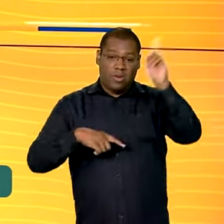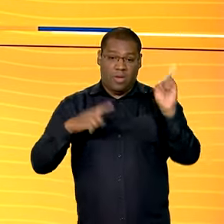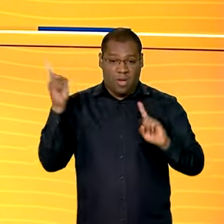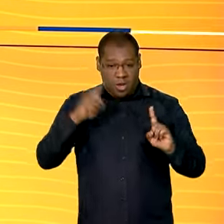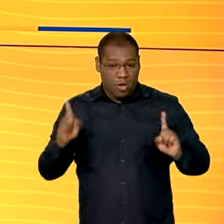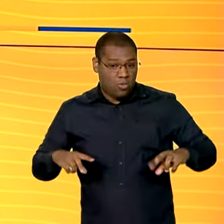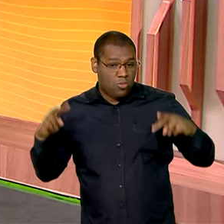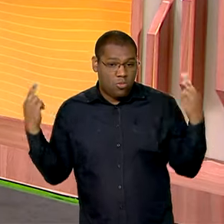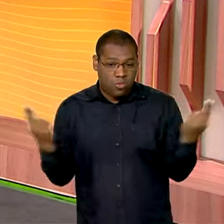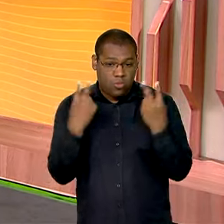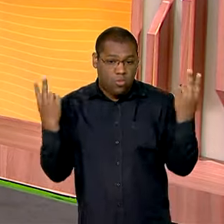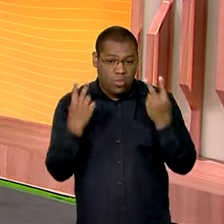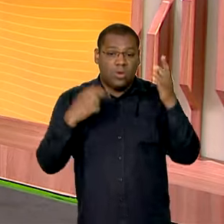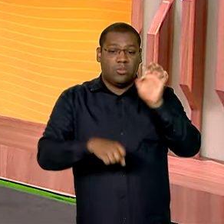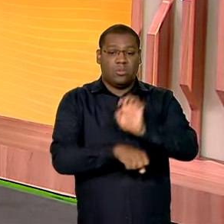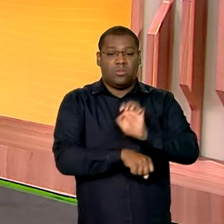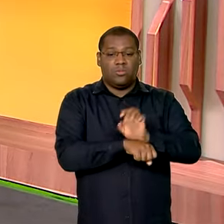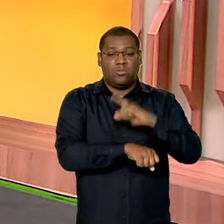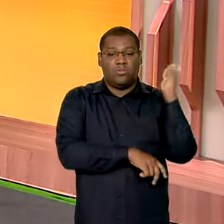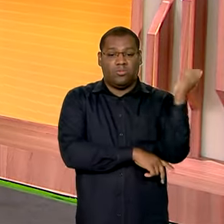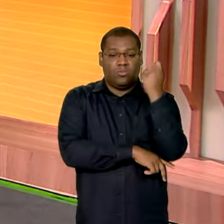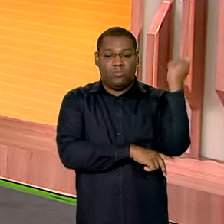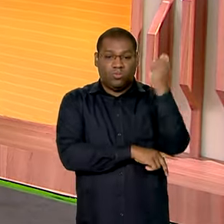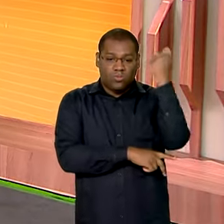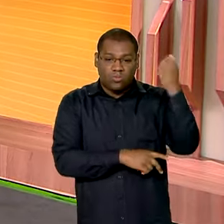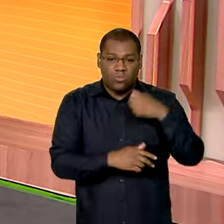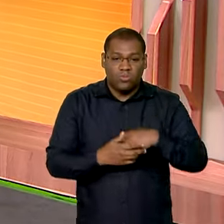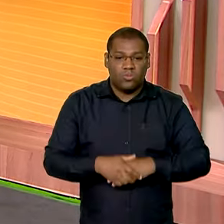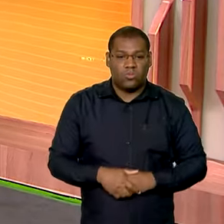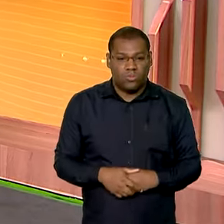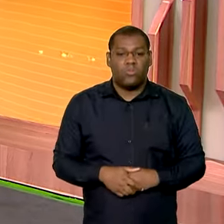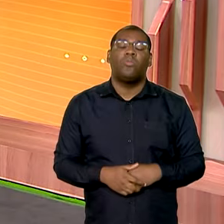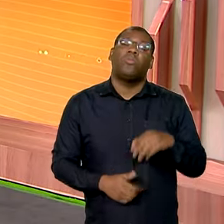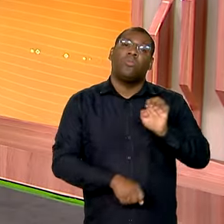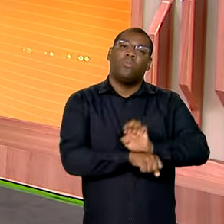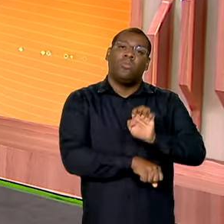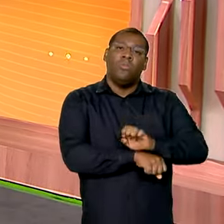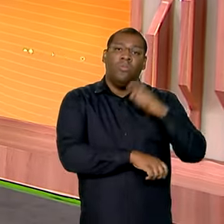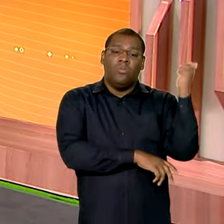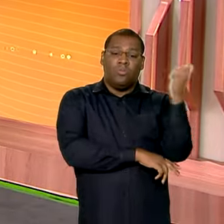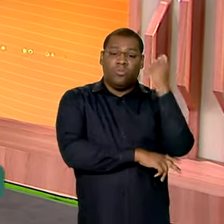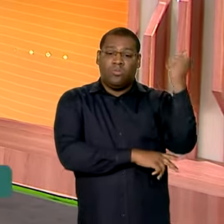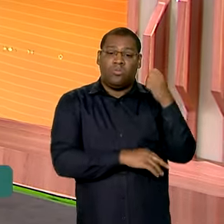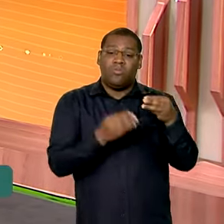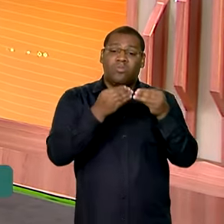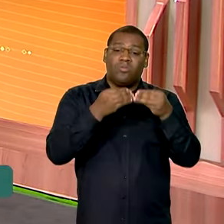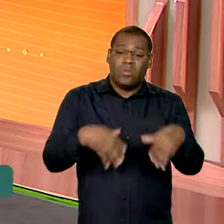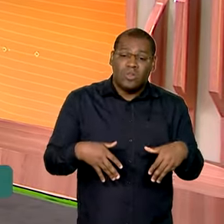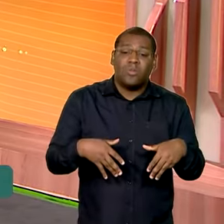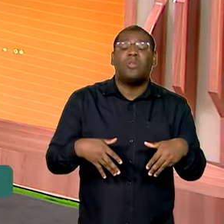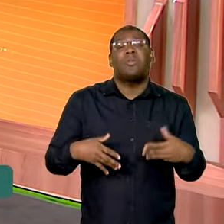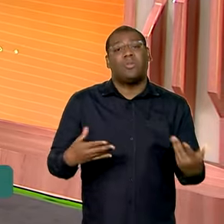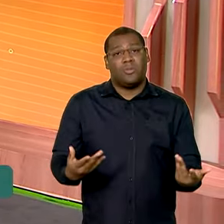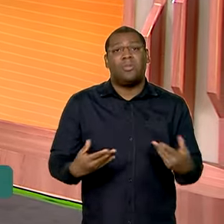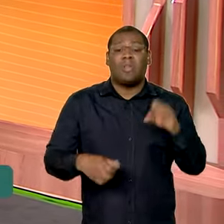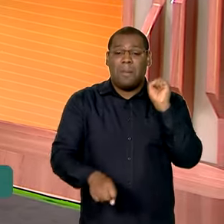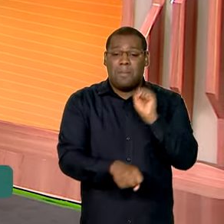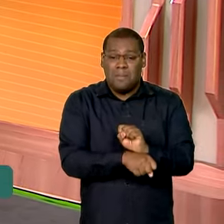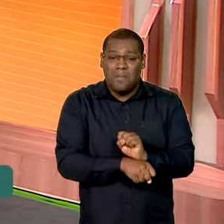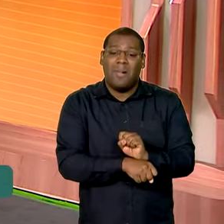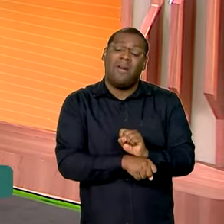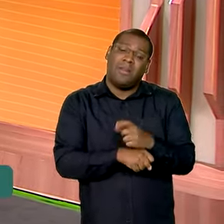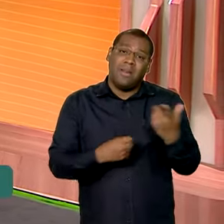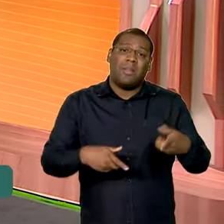Grande do Sul. A superação da tragédia que afeta o Rio Grande do Sul depende muito do fim das chuvas e de uma